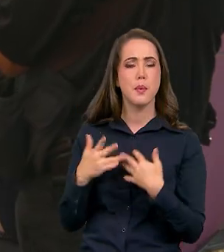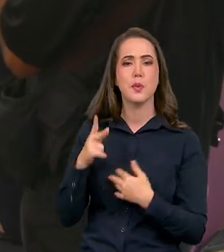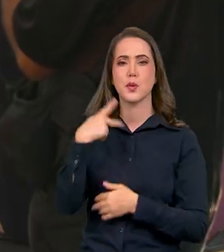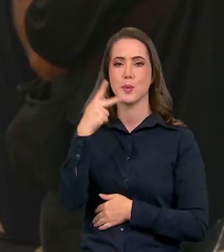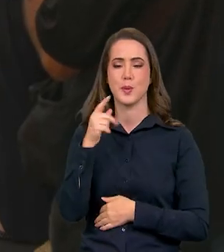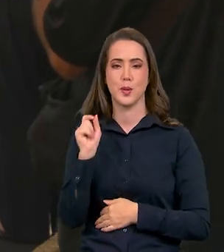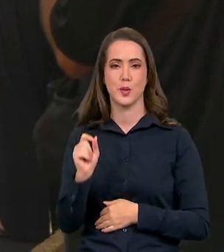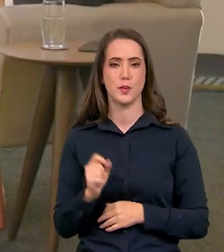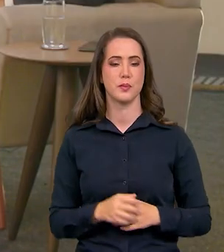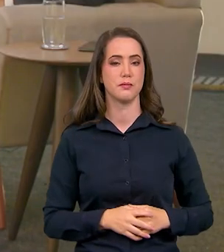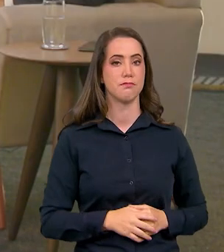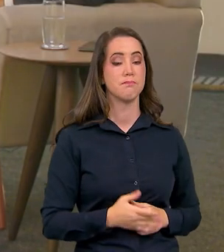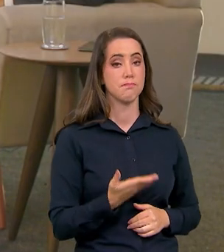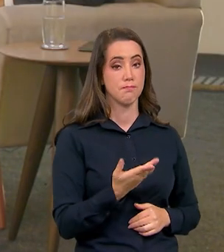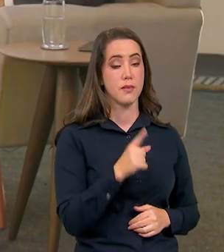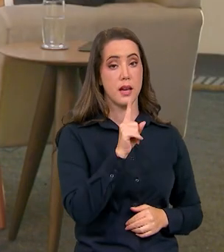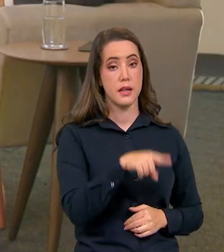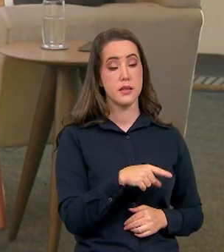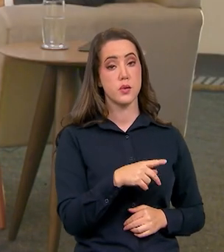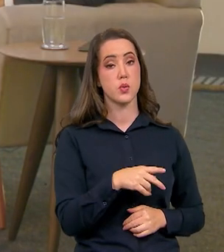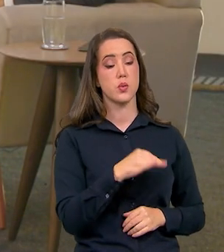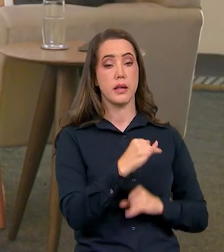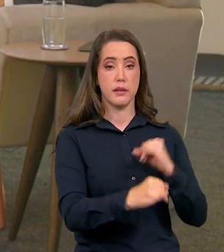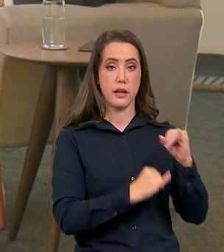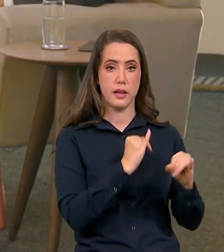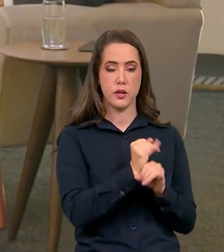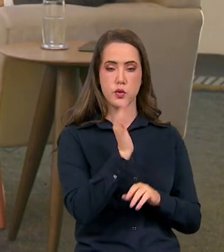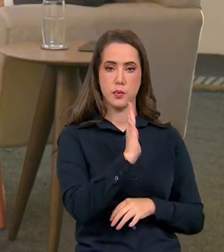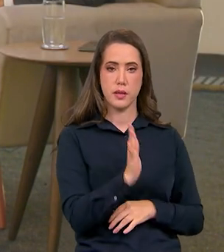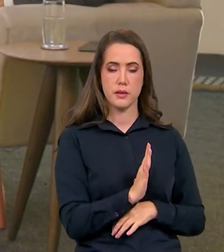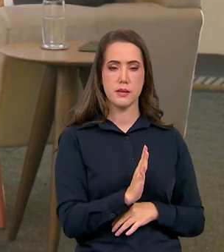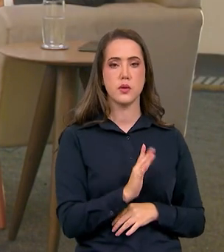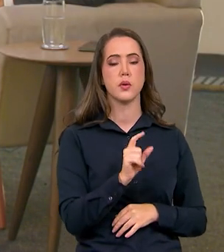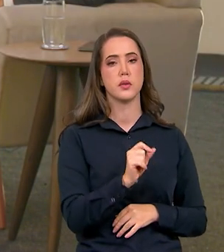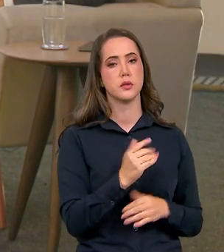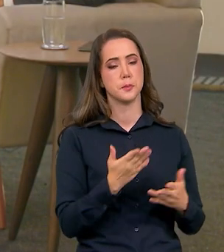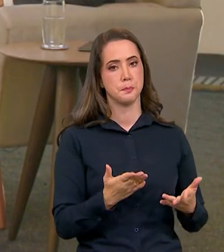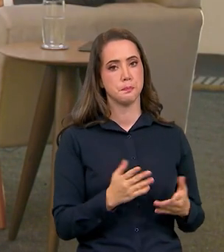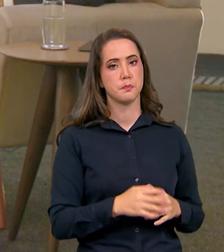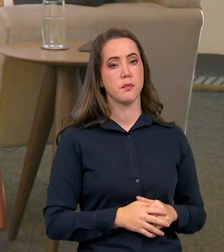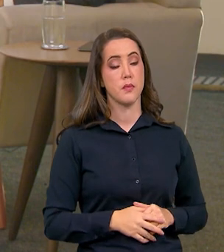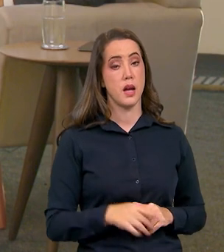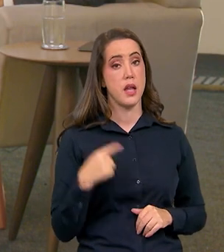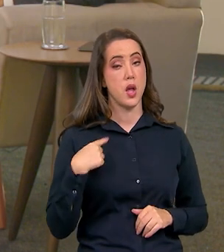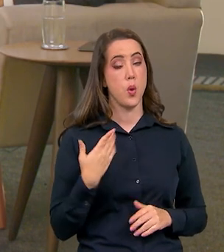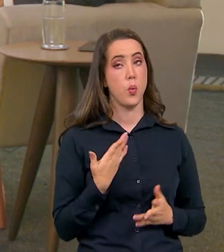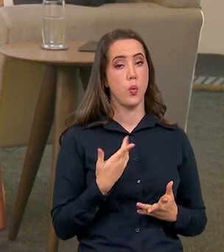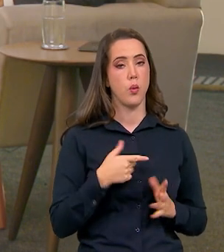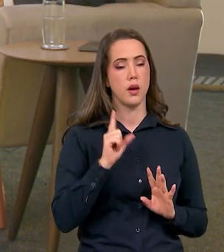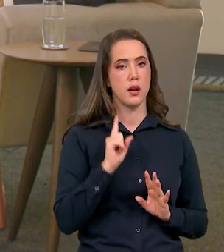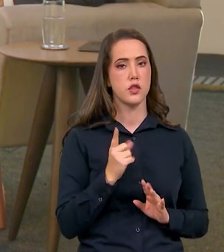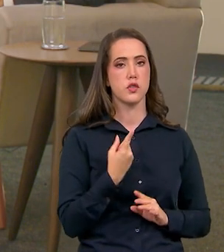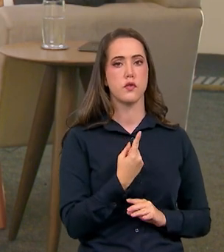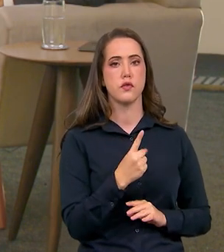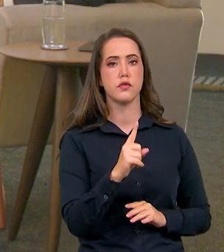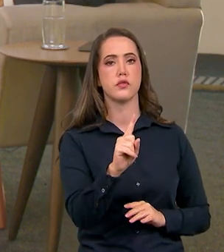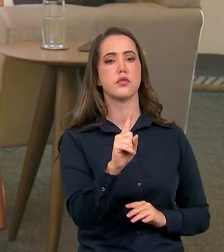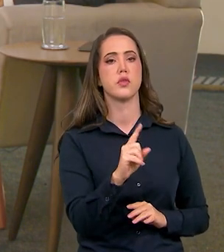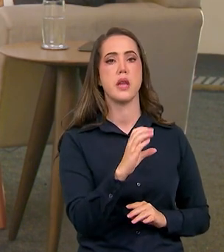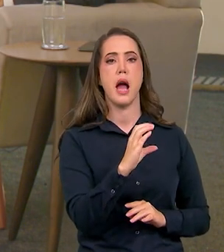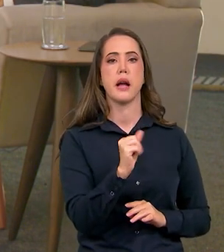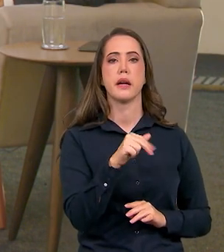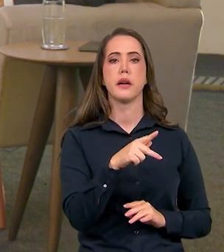política para a gente. É isso, Internet Brasil, inclusive recentemente eu tive a oportunidade de ir à cidade de Campina Grande fazer